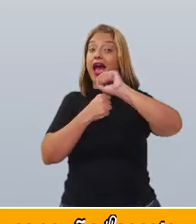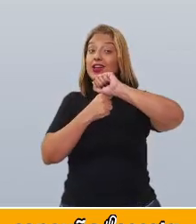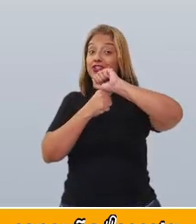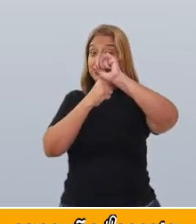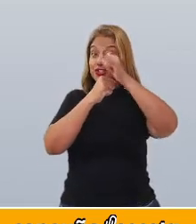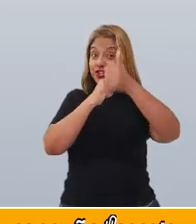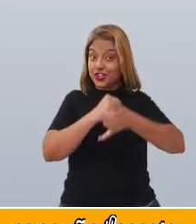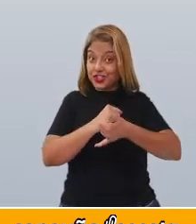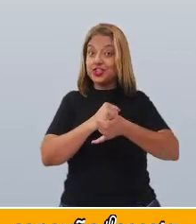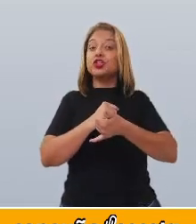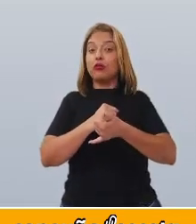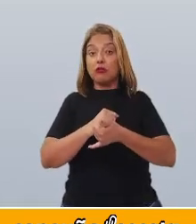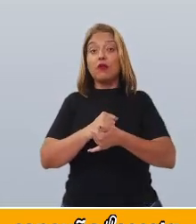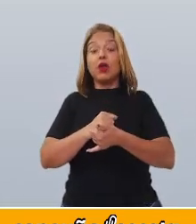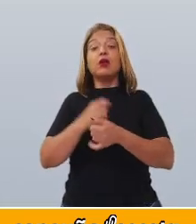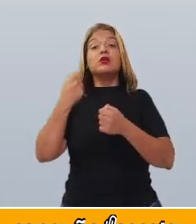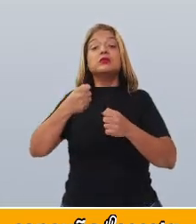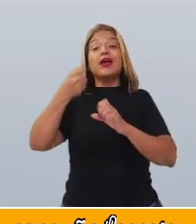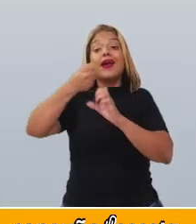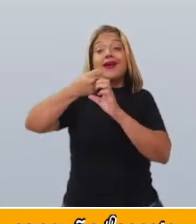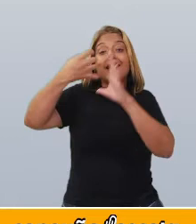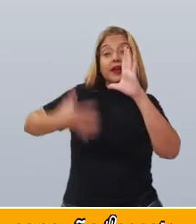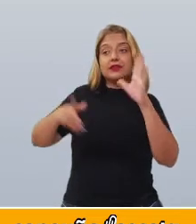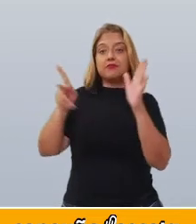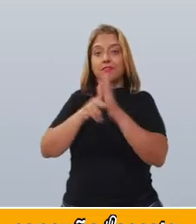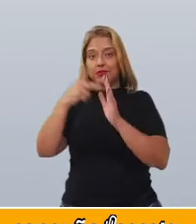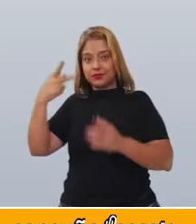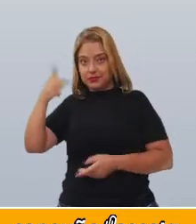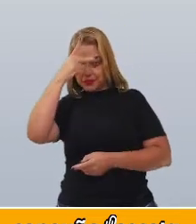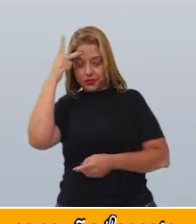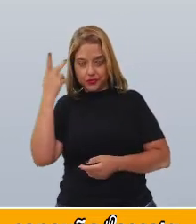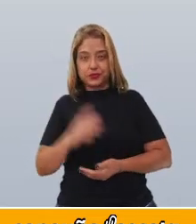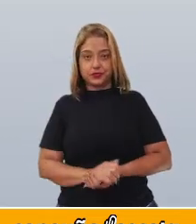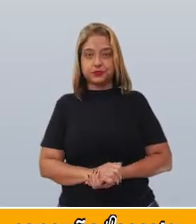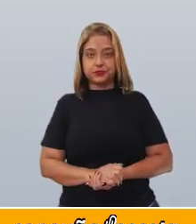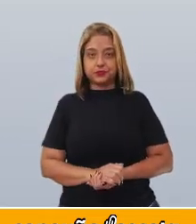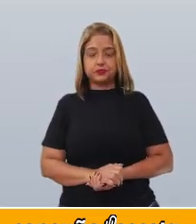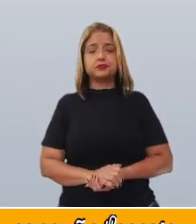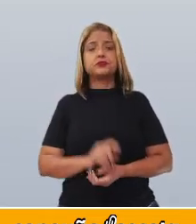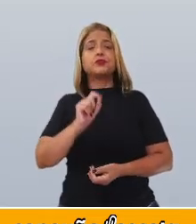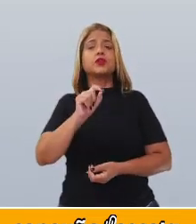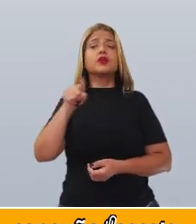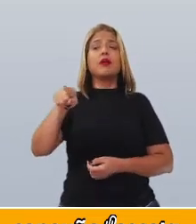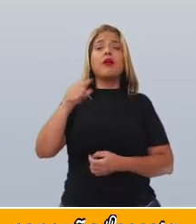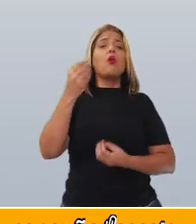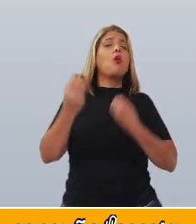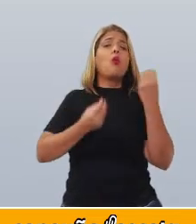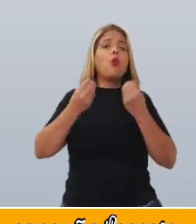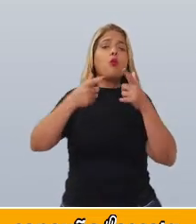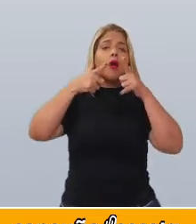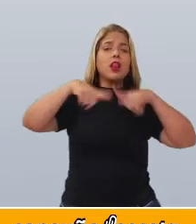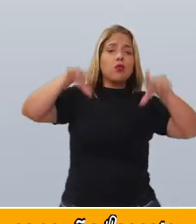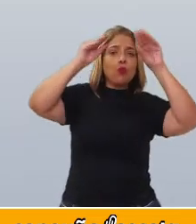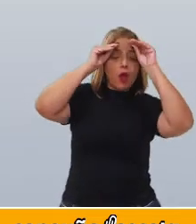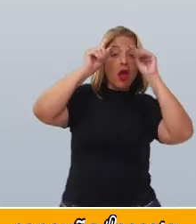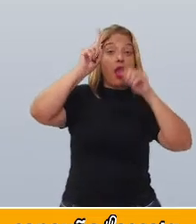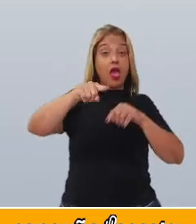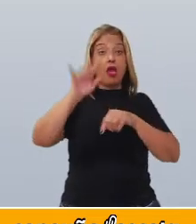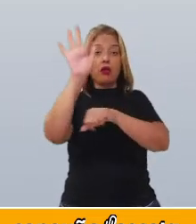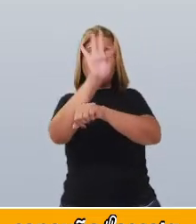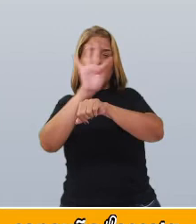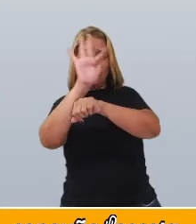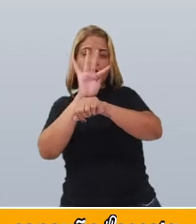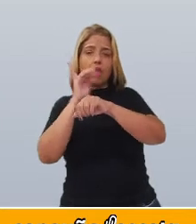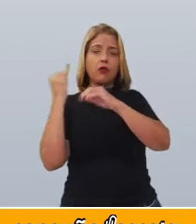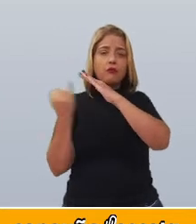caracterizá-lo, né? A linguagem empregada nas perguntas. Foi formal ou informal? Qual é a